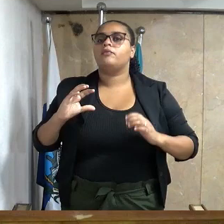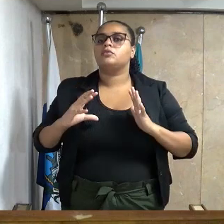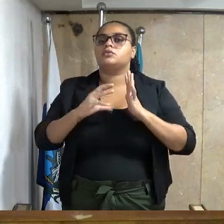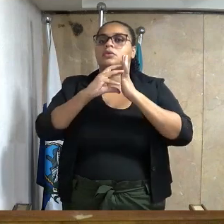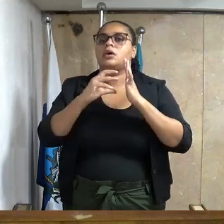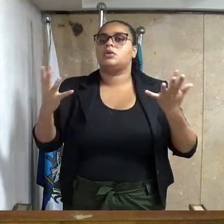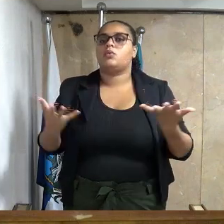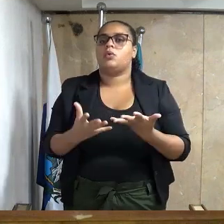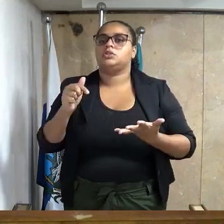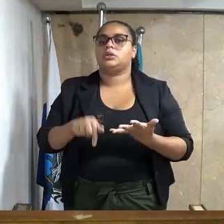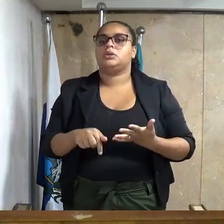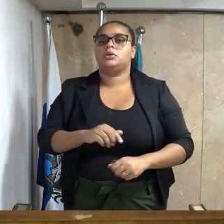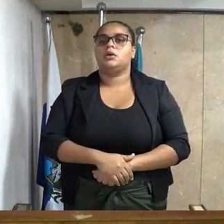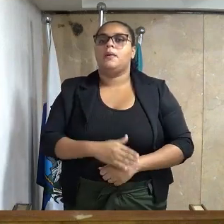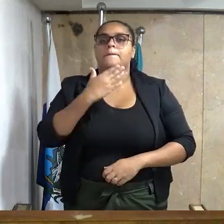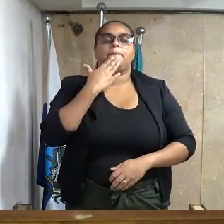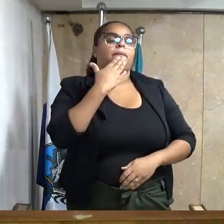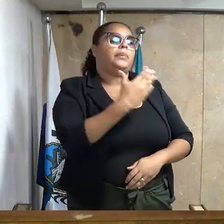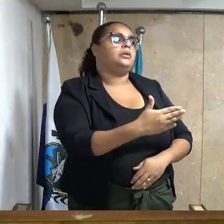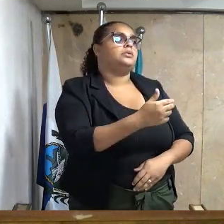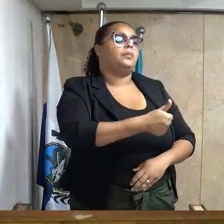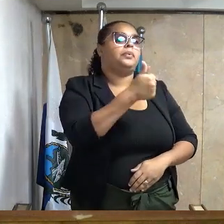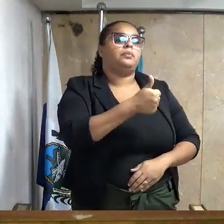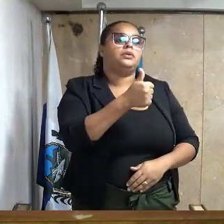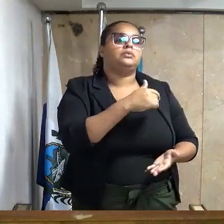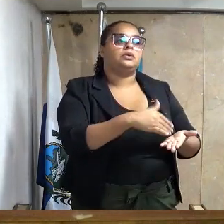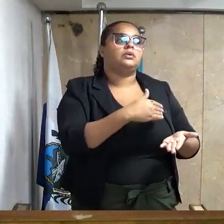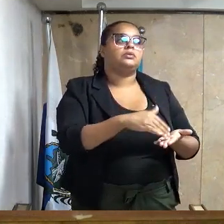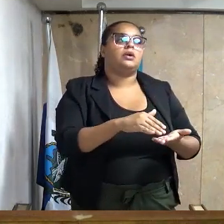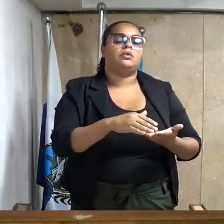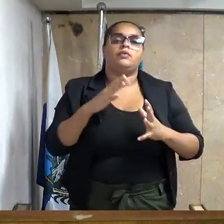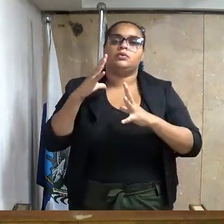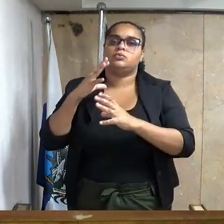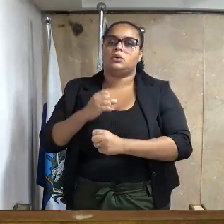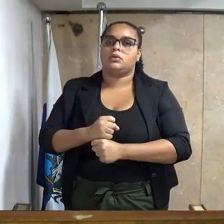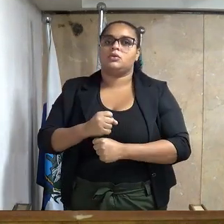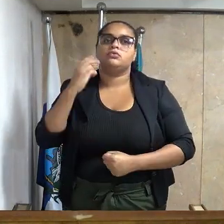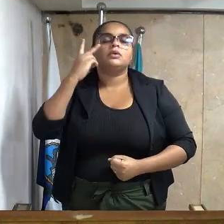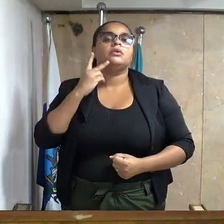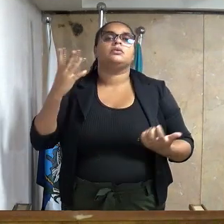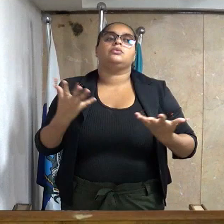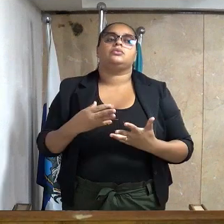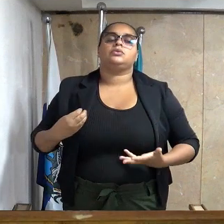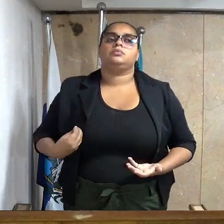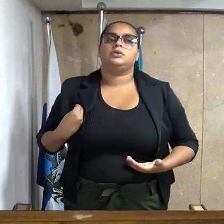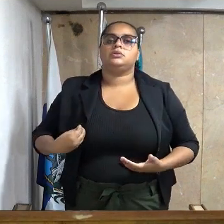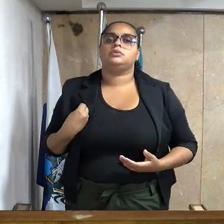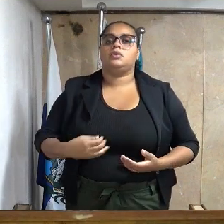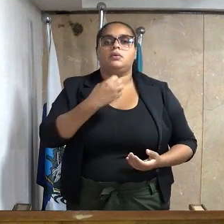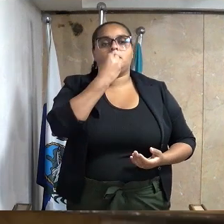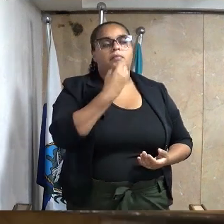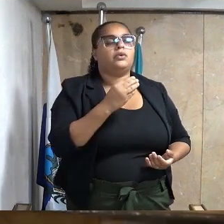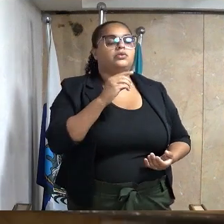funcionários desta casa, peço o primeiro secretário que faça a verificação de quórum.